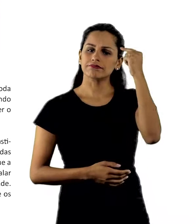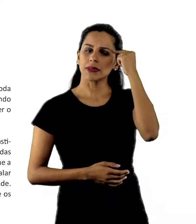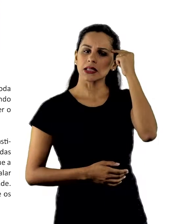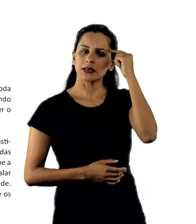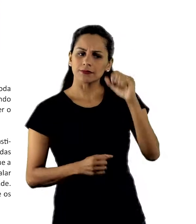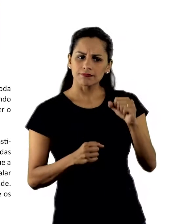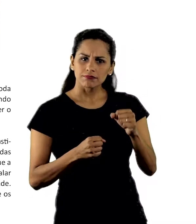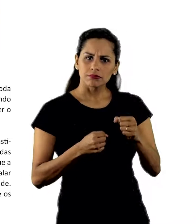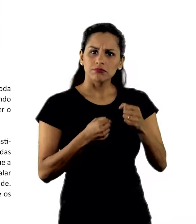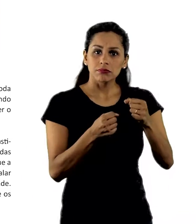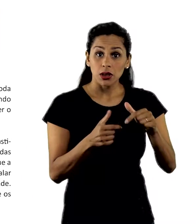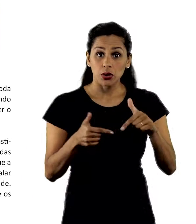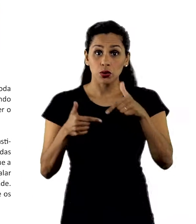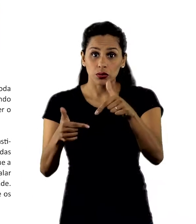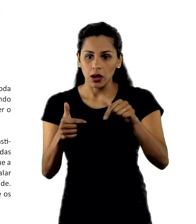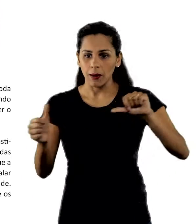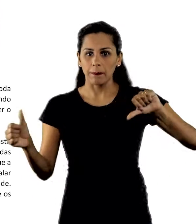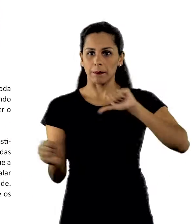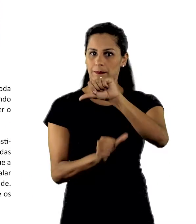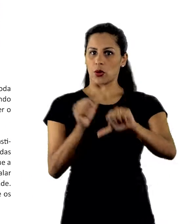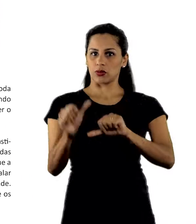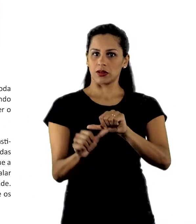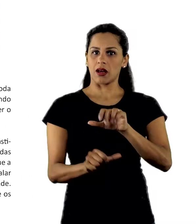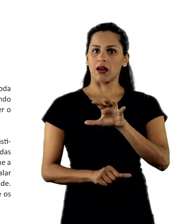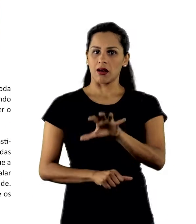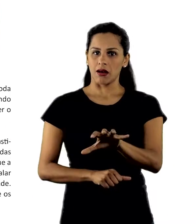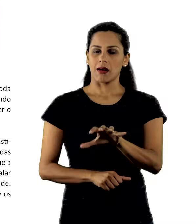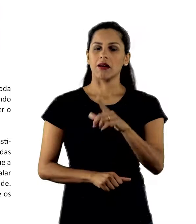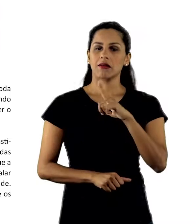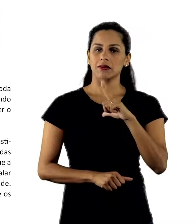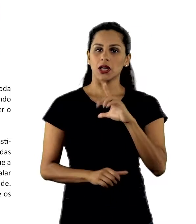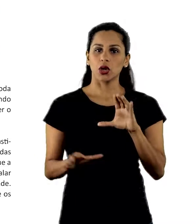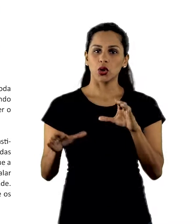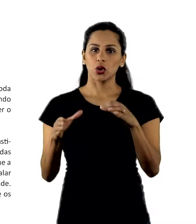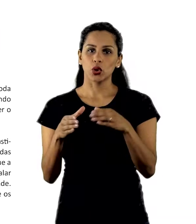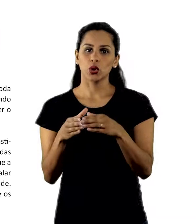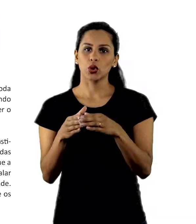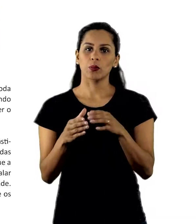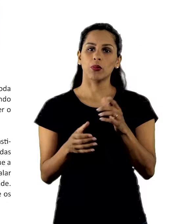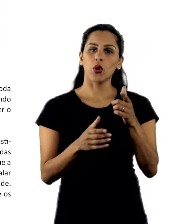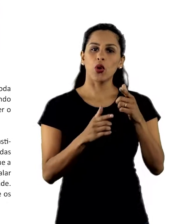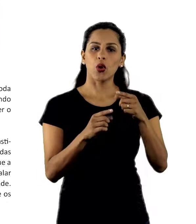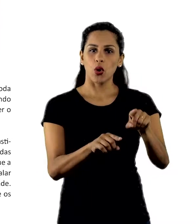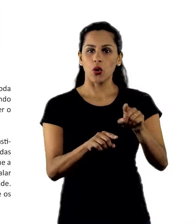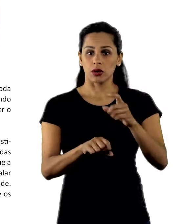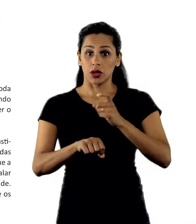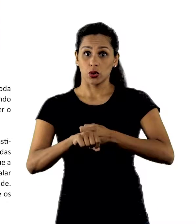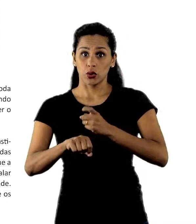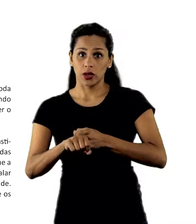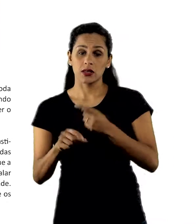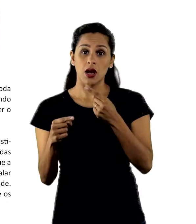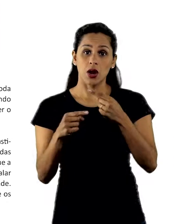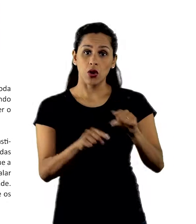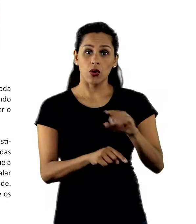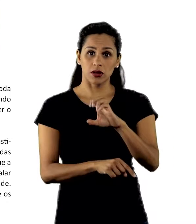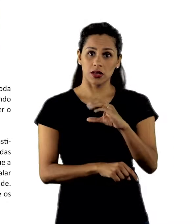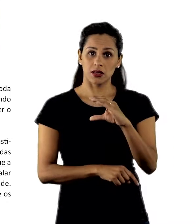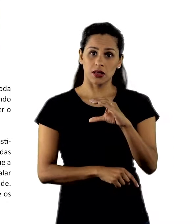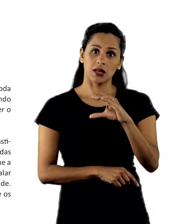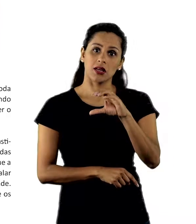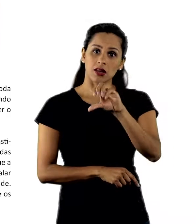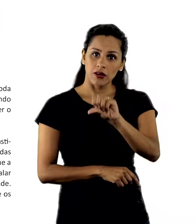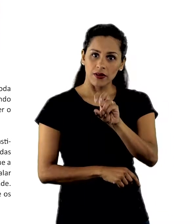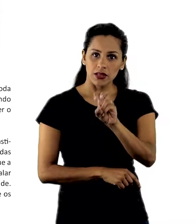Pensando em resistir e transformar tal cenário, a coalizão anti-austeridade e pela revogação da Emenda Constitucional